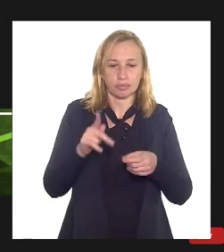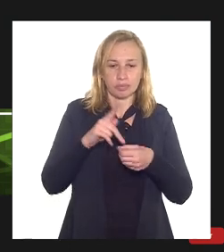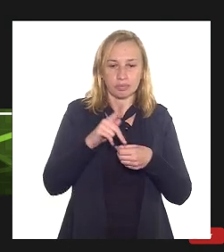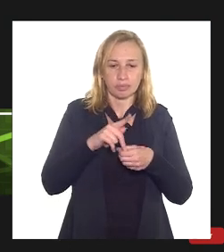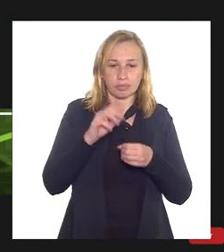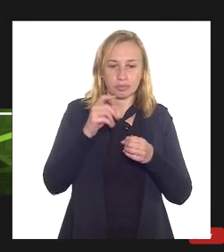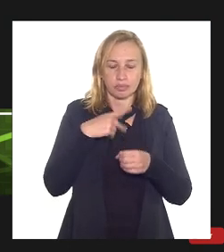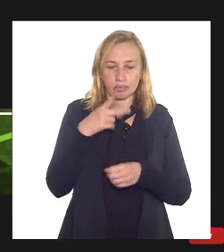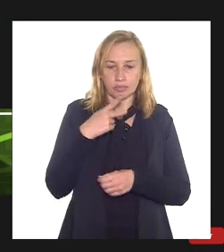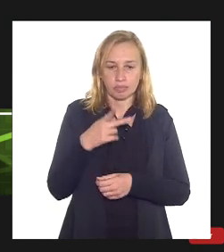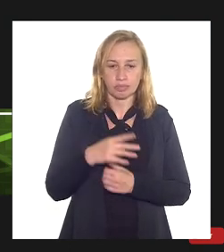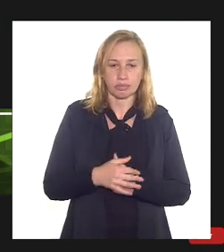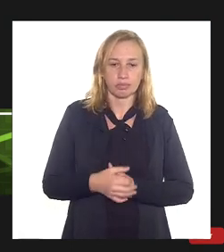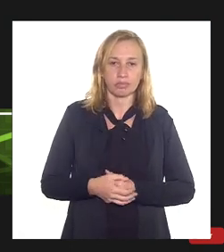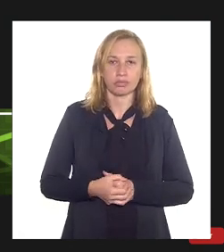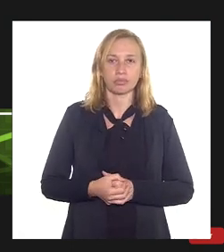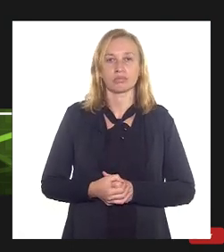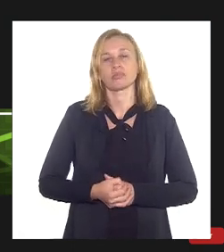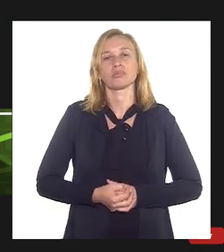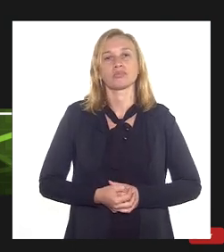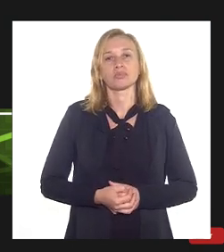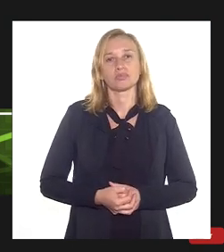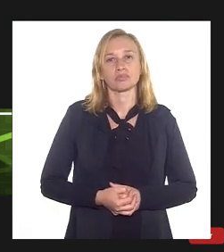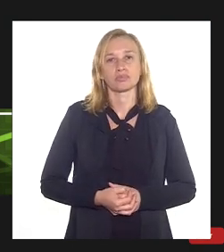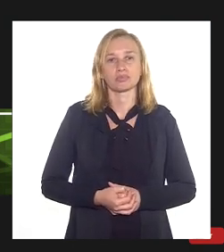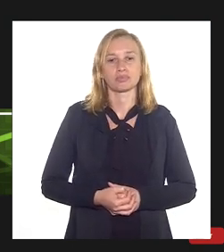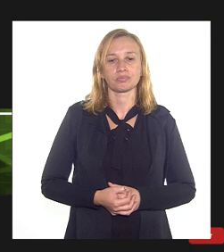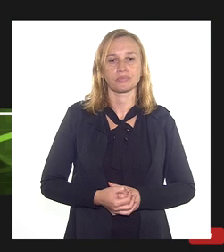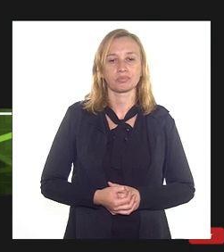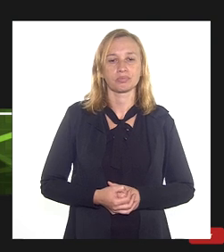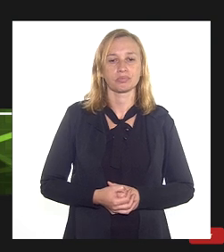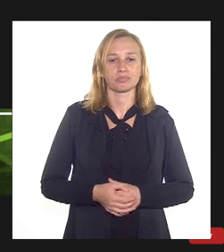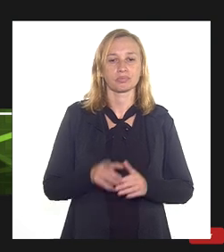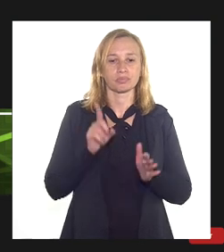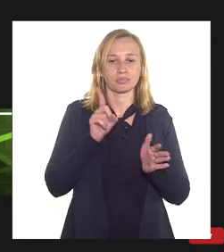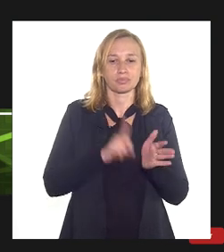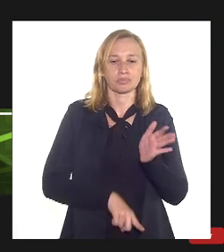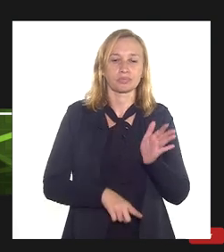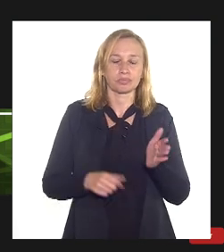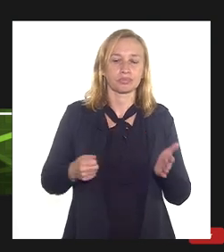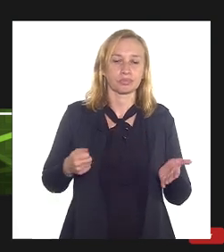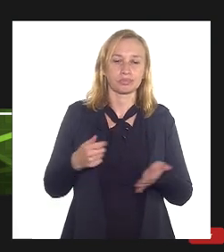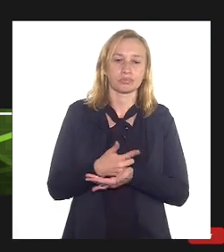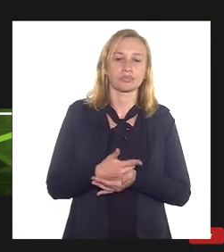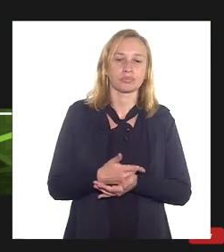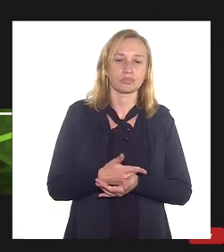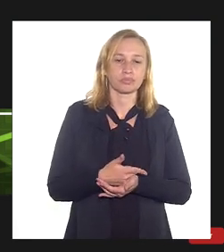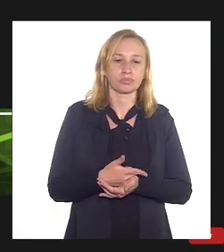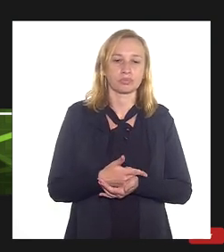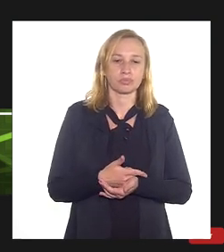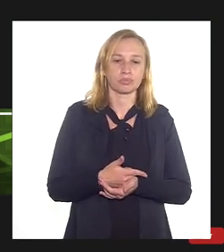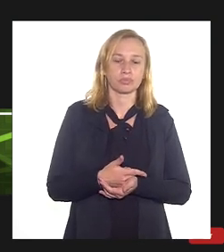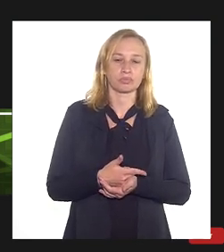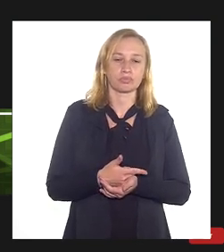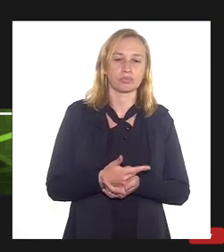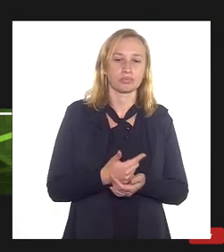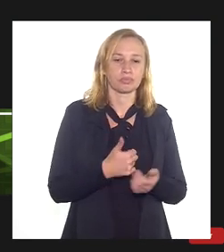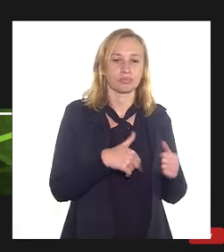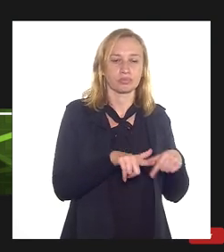esclarecimento sobre a baixa por pagamento devido à aquisição de ativos